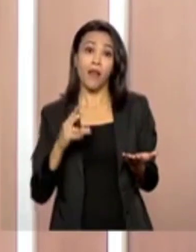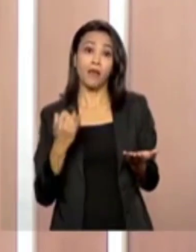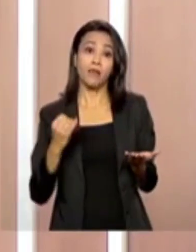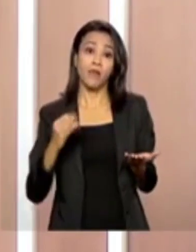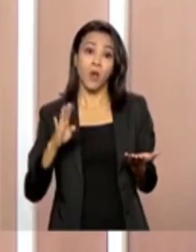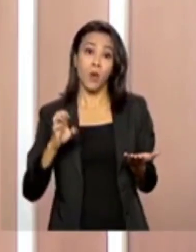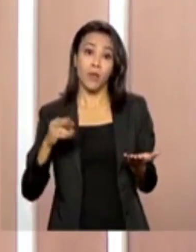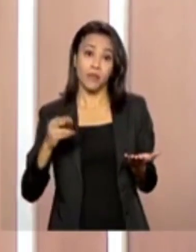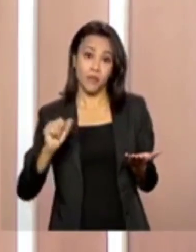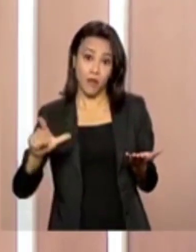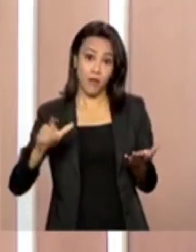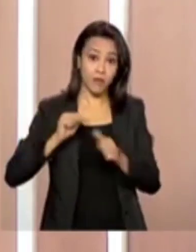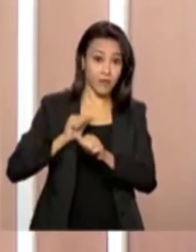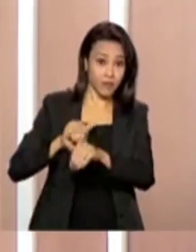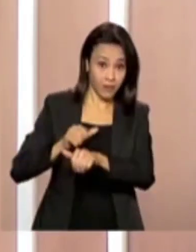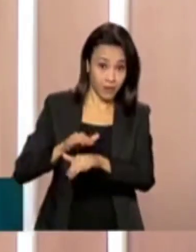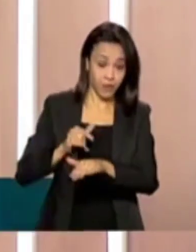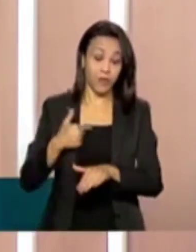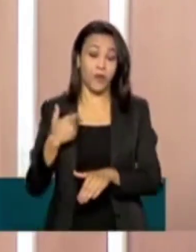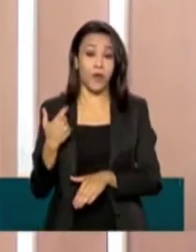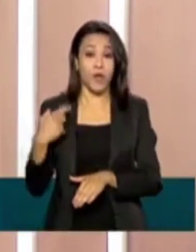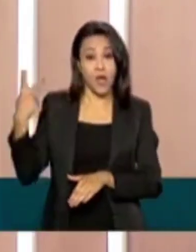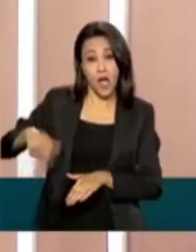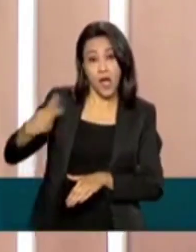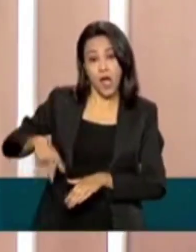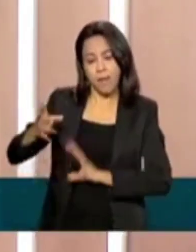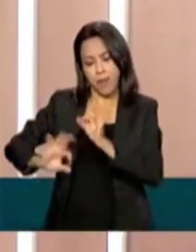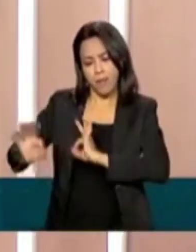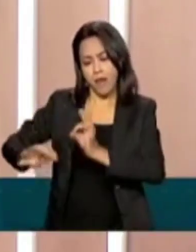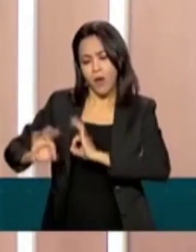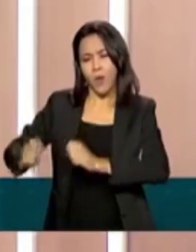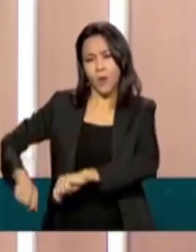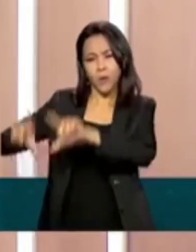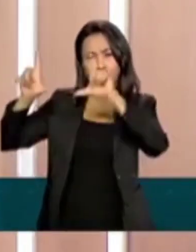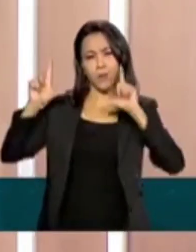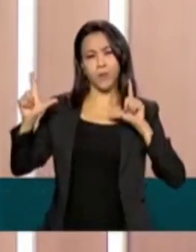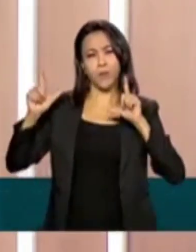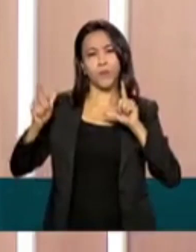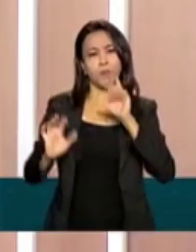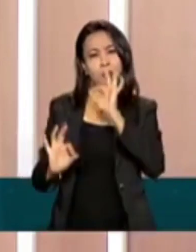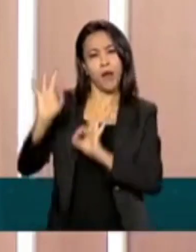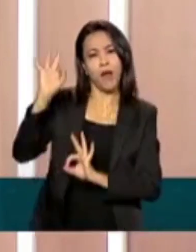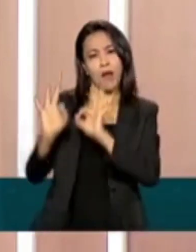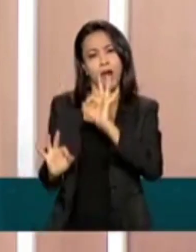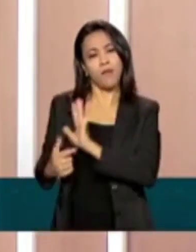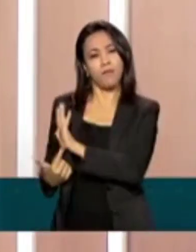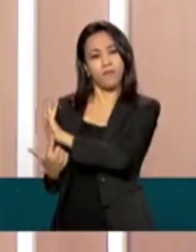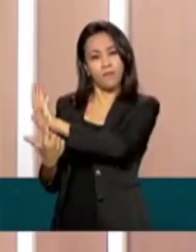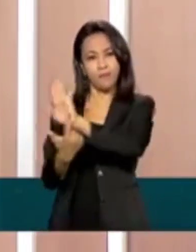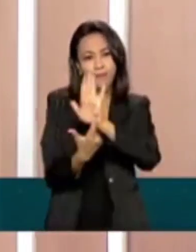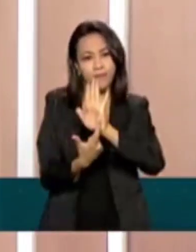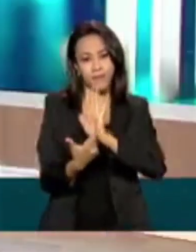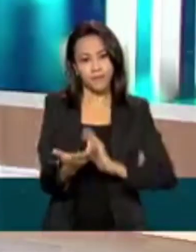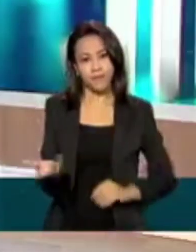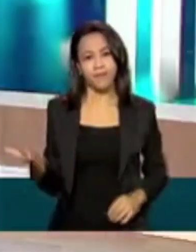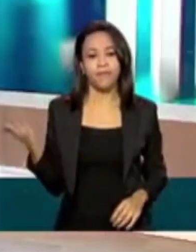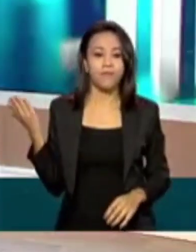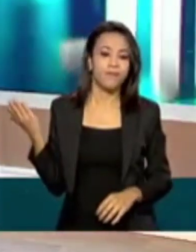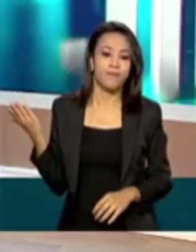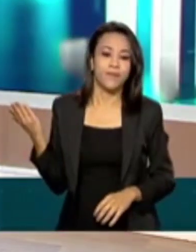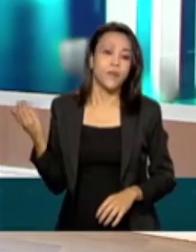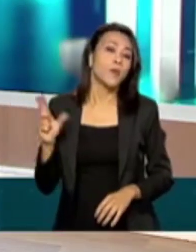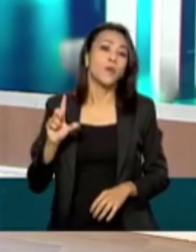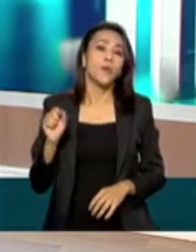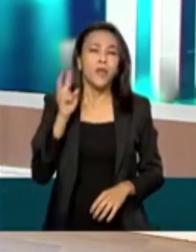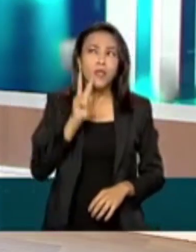de um tema tão importante, a nossa equipe de produção preparou uma arte para você, telespectador, que passamos a apresentar a partir de agora. O que nós